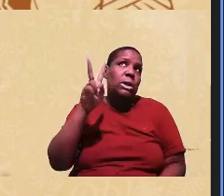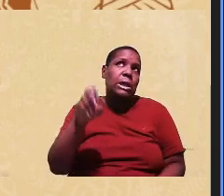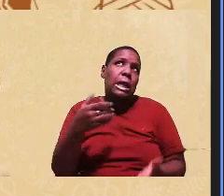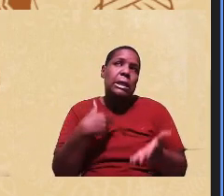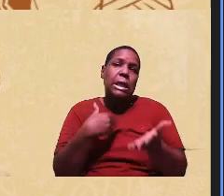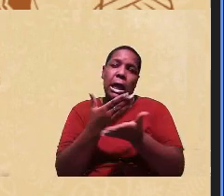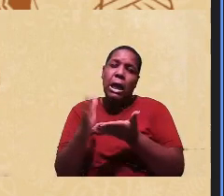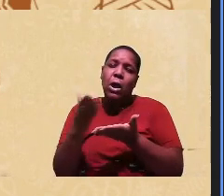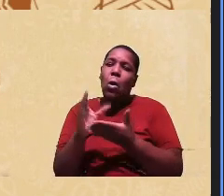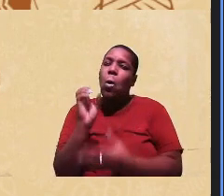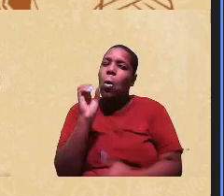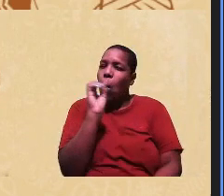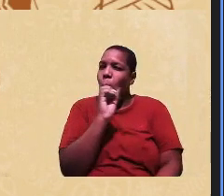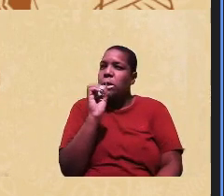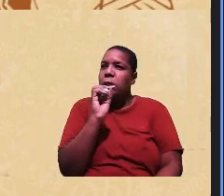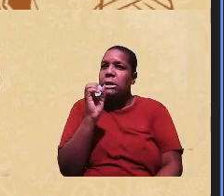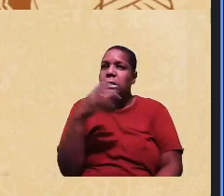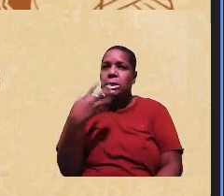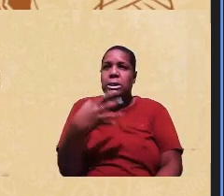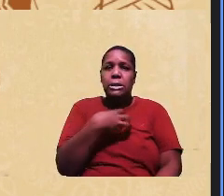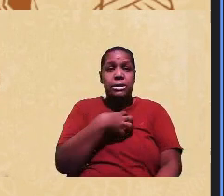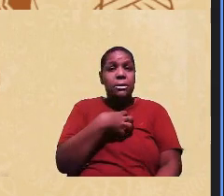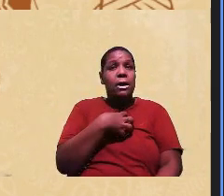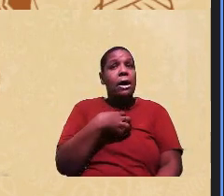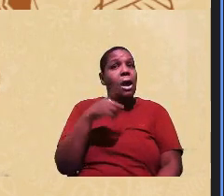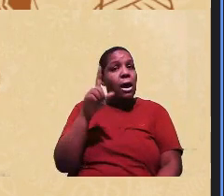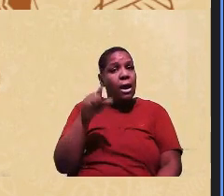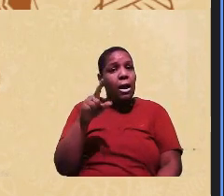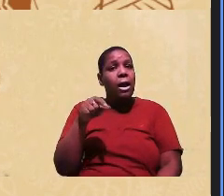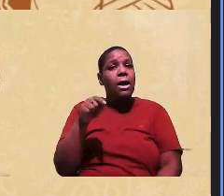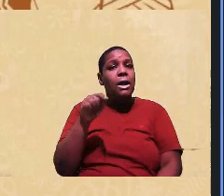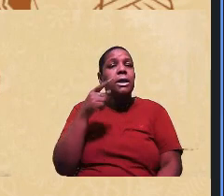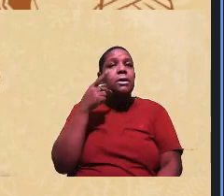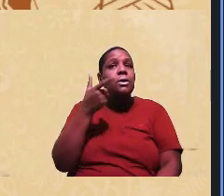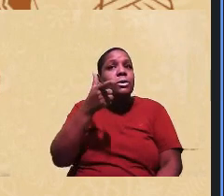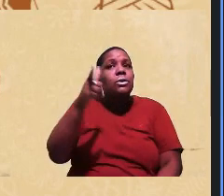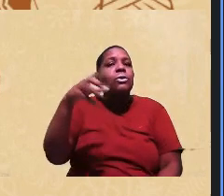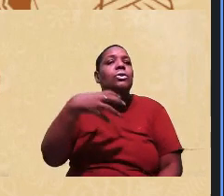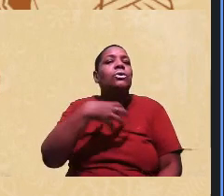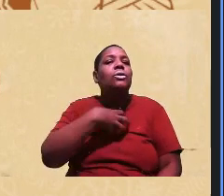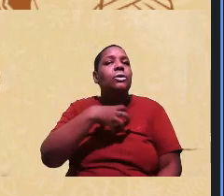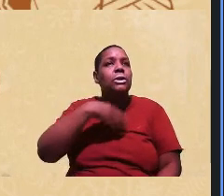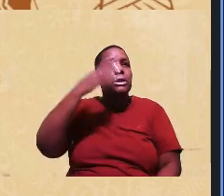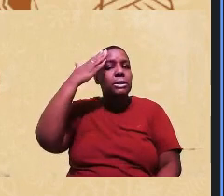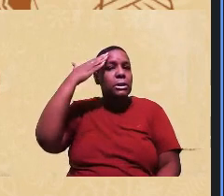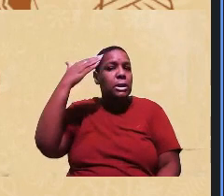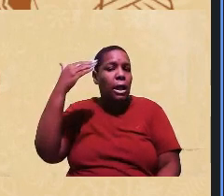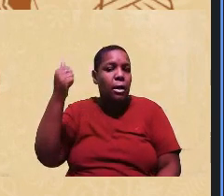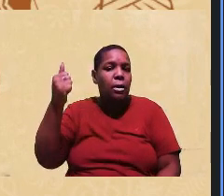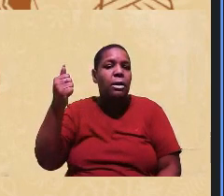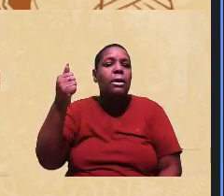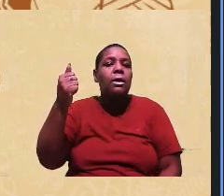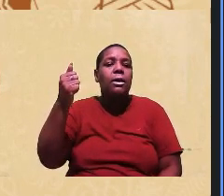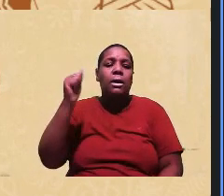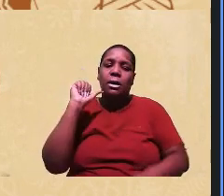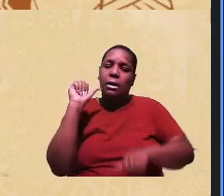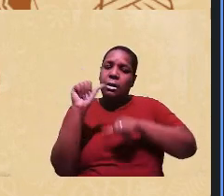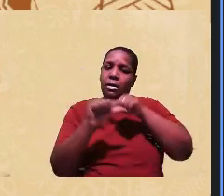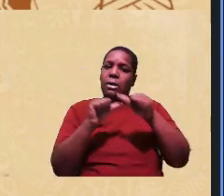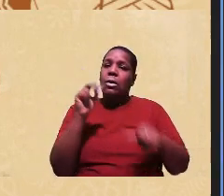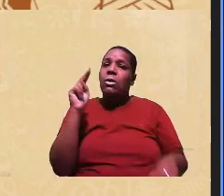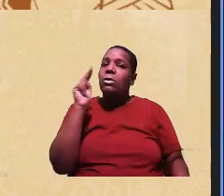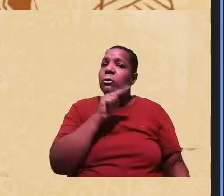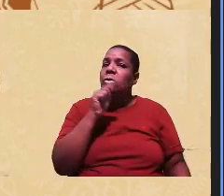omissos nesse sentido evidenciar outras formas de saberes torna-se urgente para